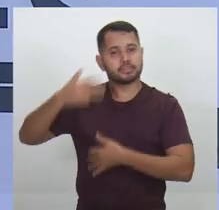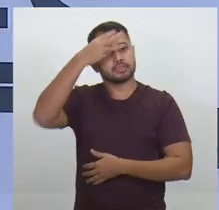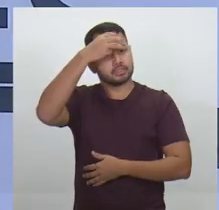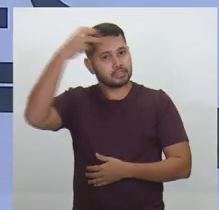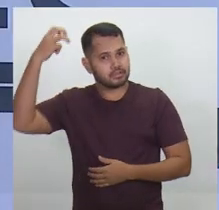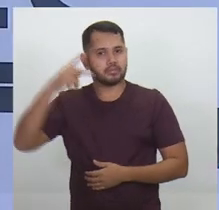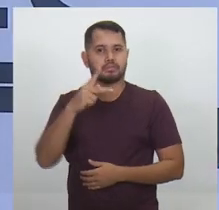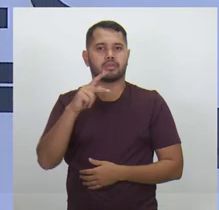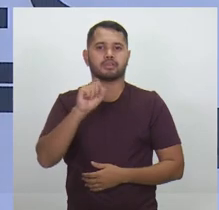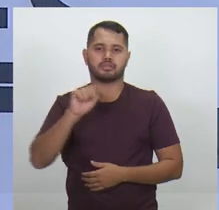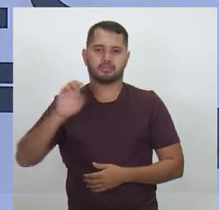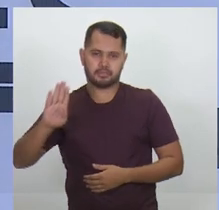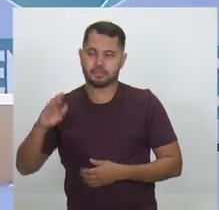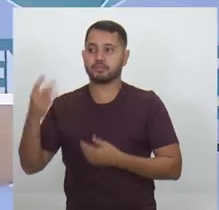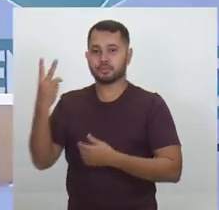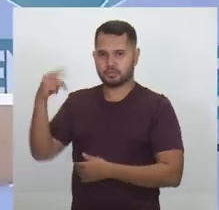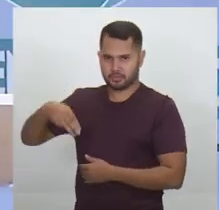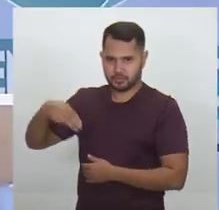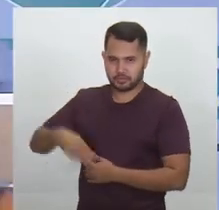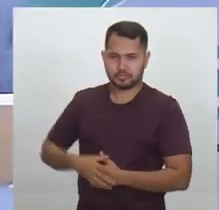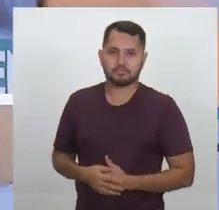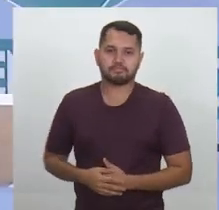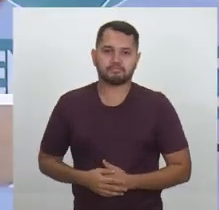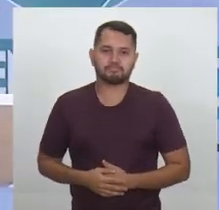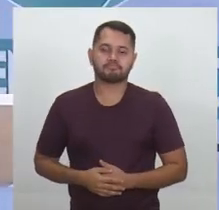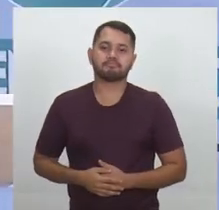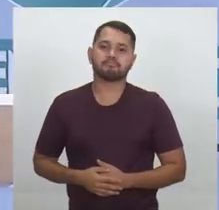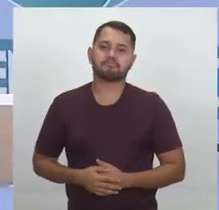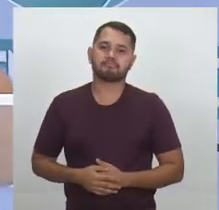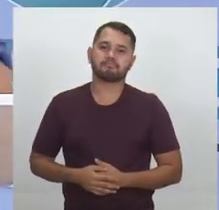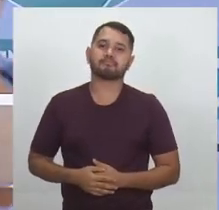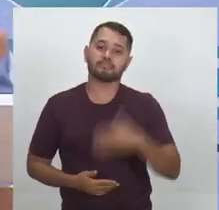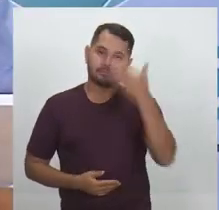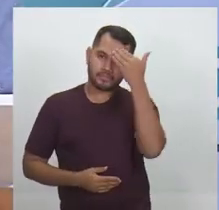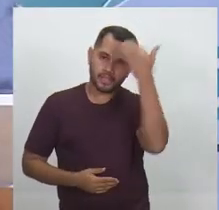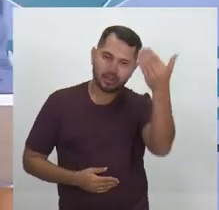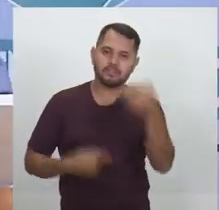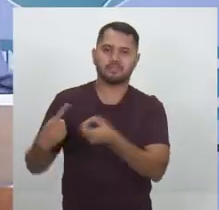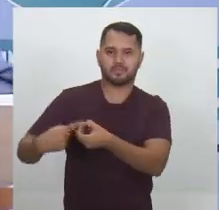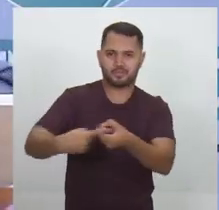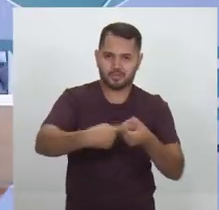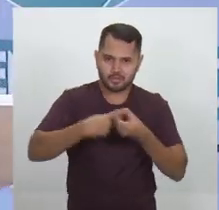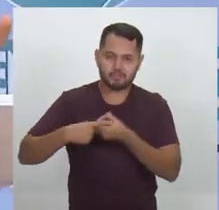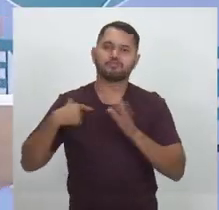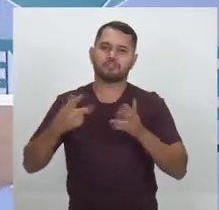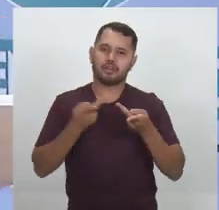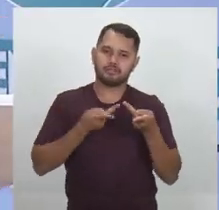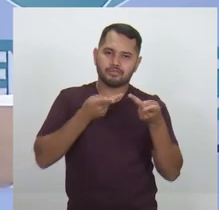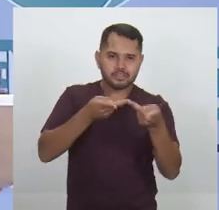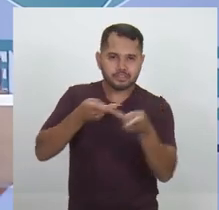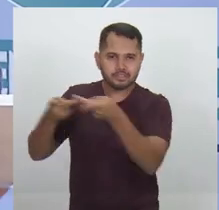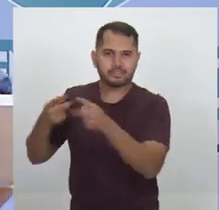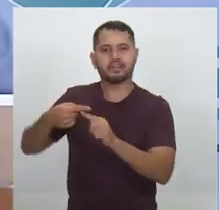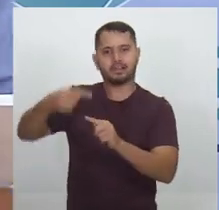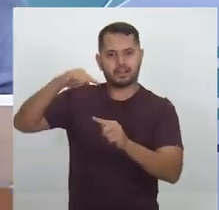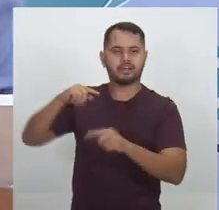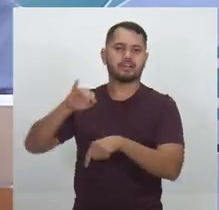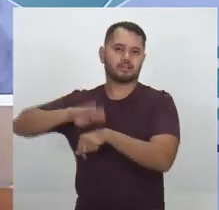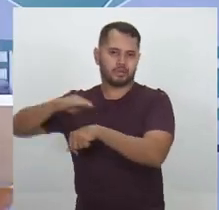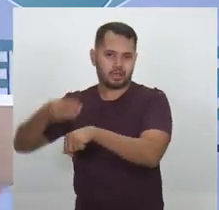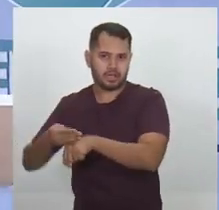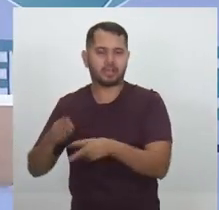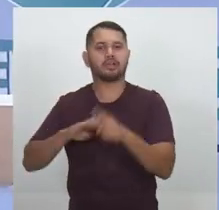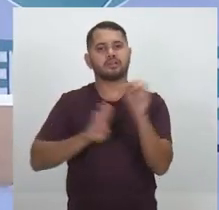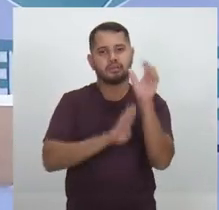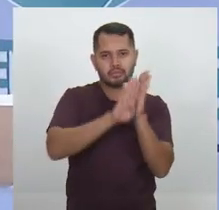PSB. Dois minutos, candidato. Quero agradecer ao povo do interior, as cidades que eu visitei no último final de semana. Itacoatiara,